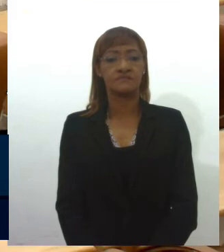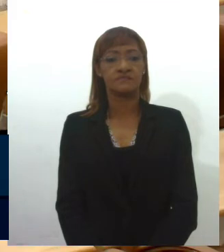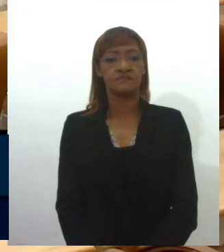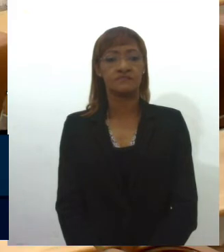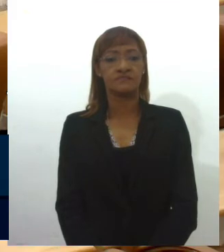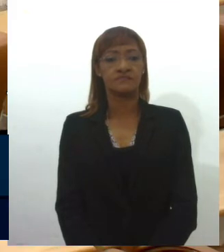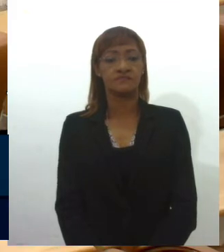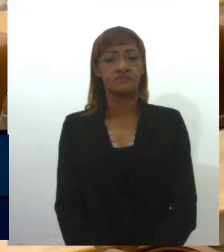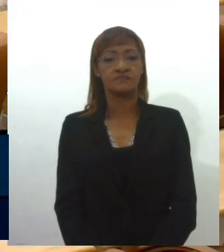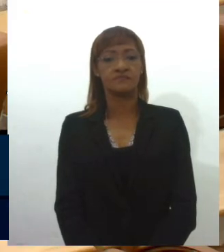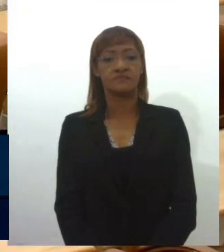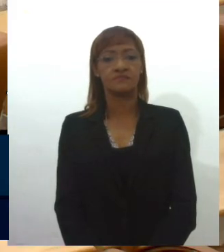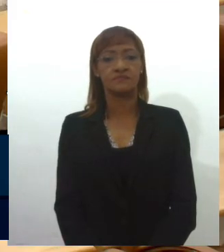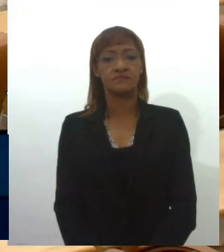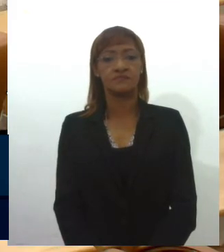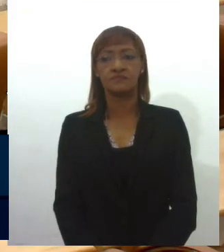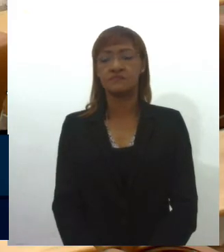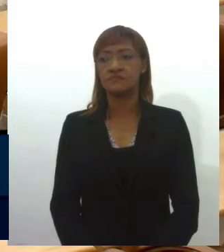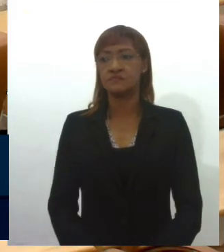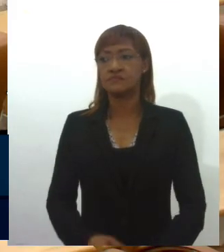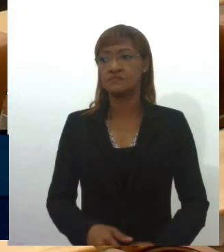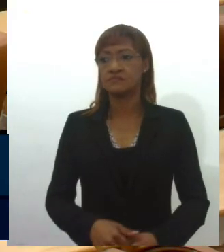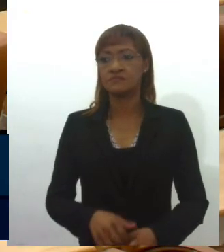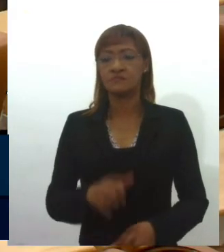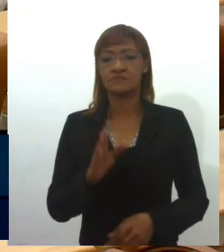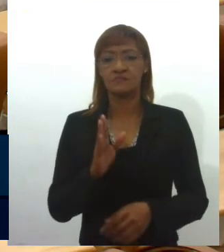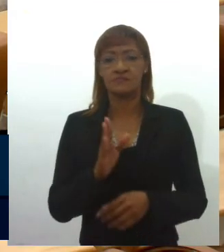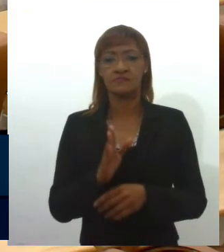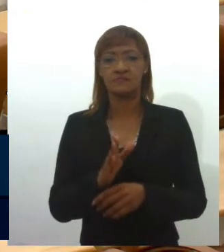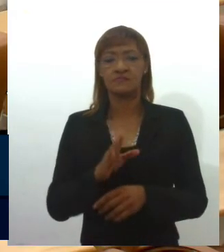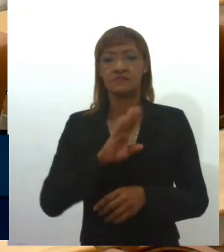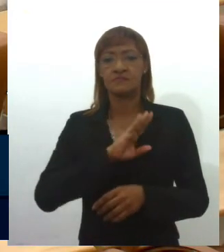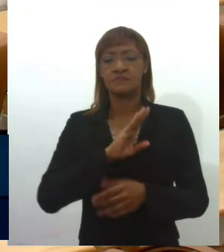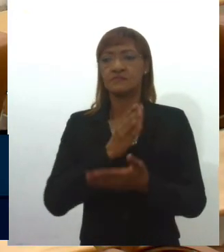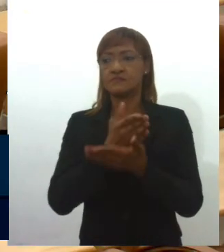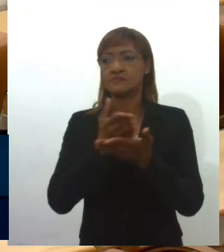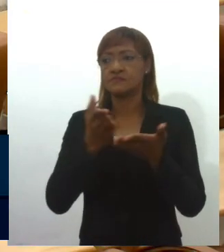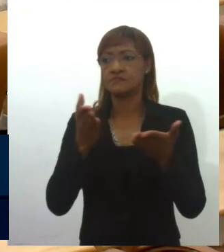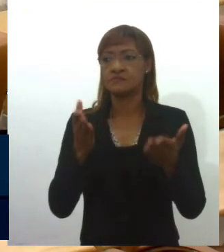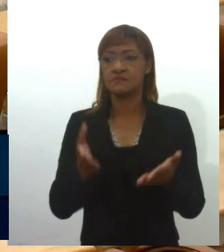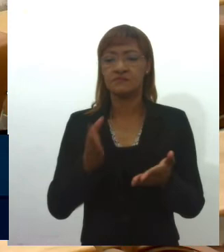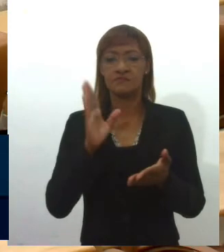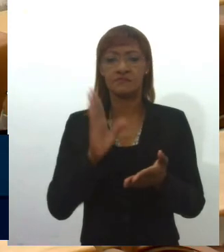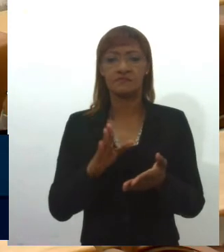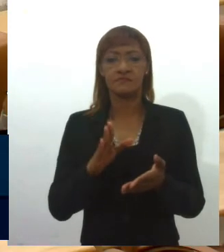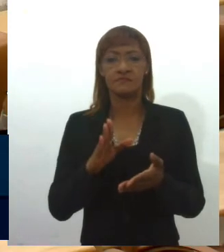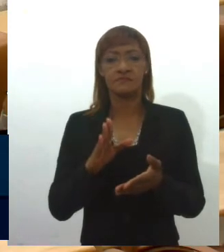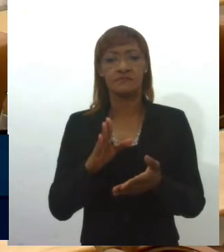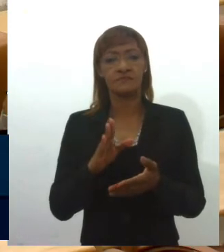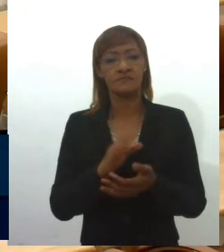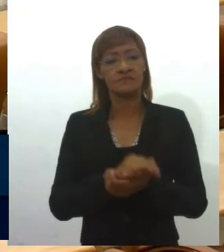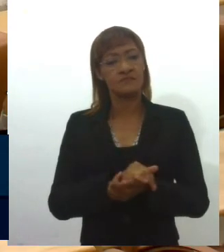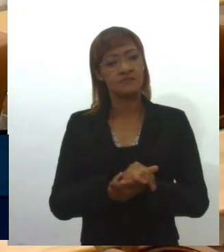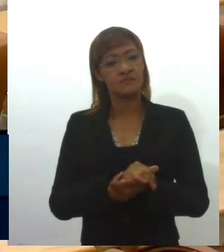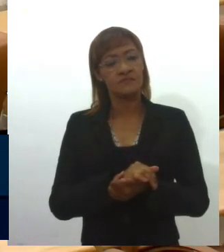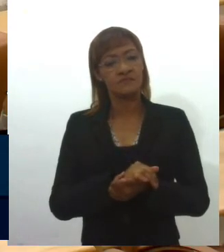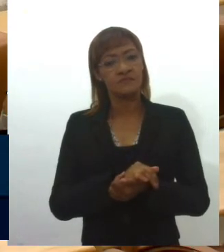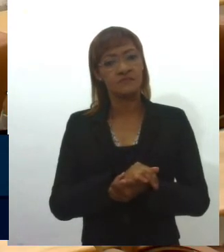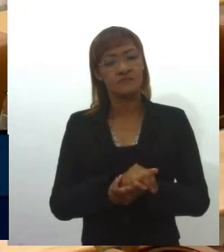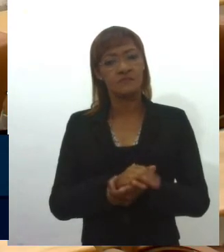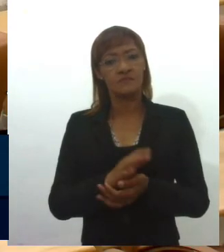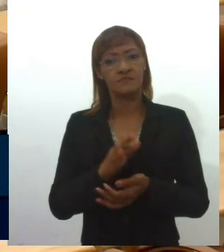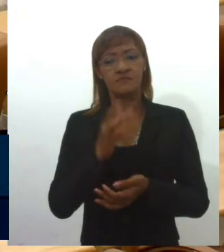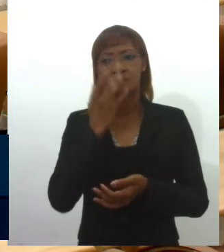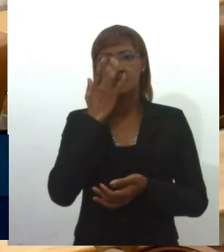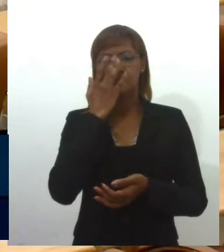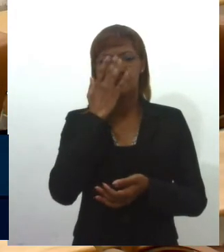Bom dia, senhor presidente, colegas que aqui estão, o pessoal de casa, todos que acompanham a LESI. Eu vou ser